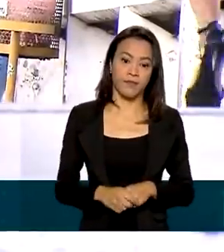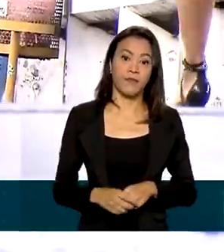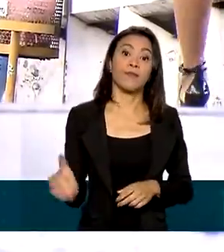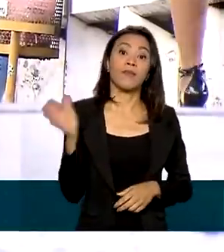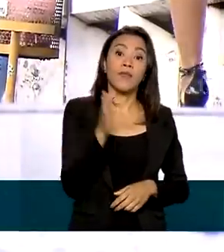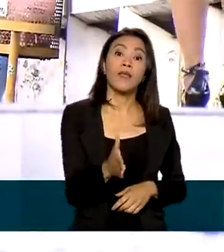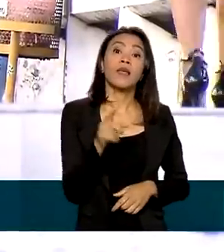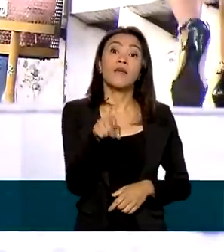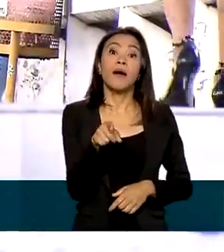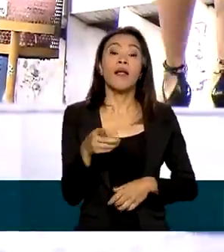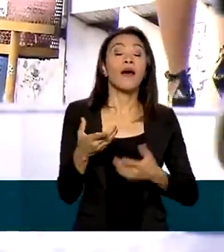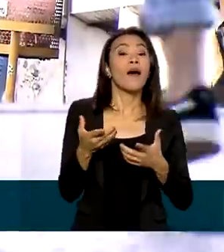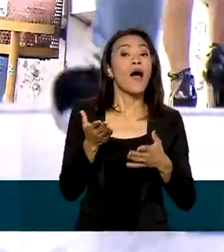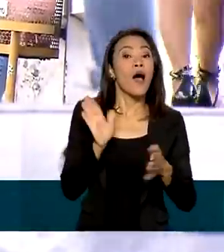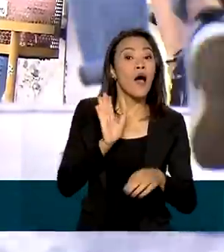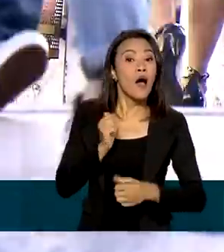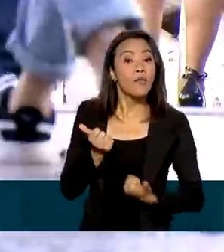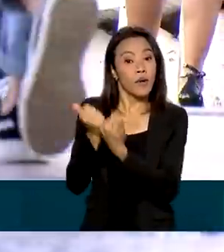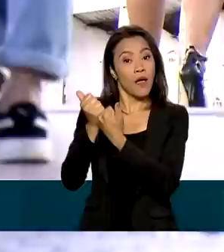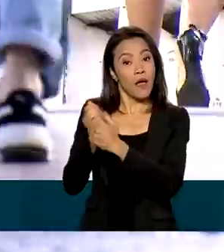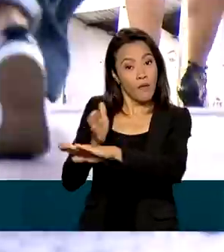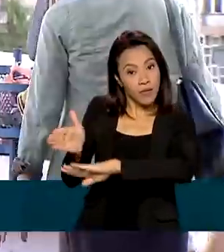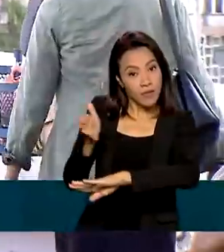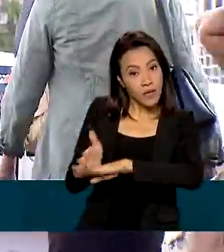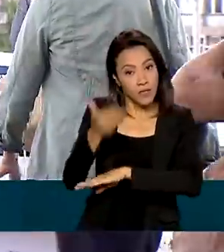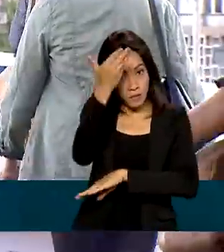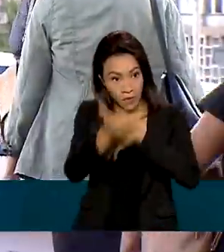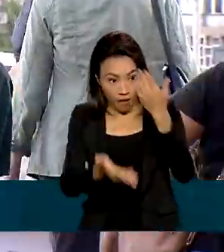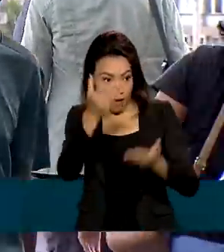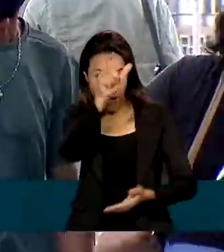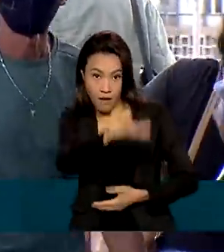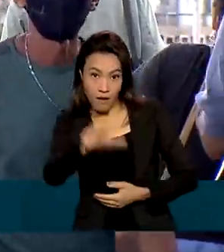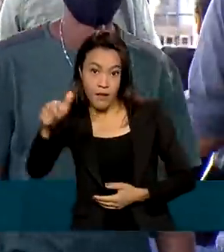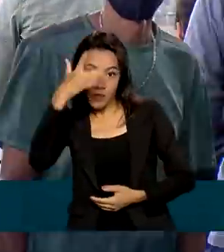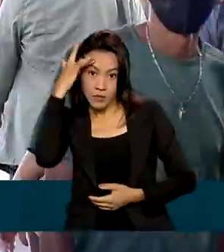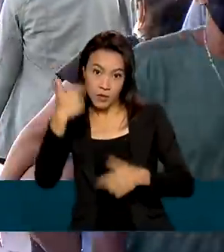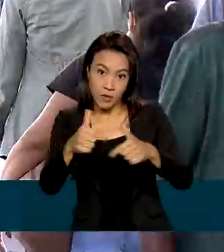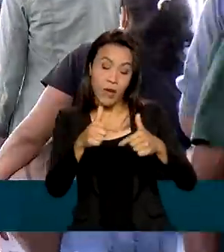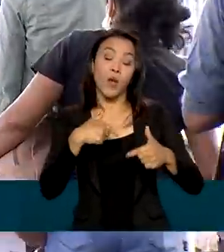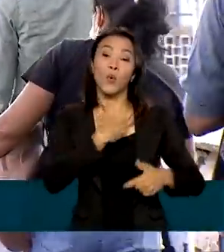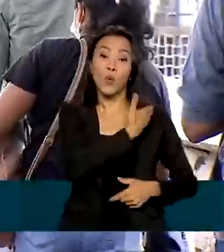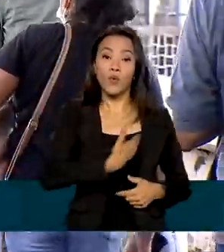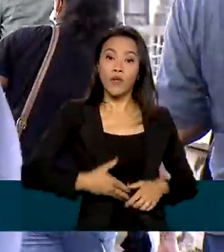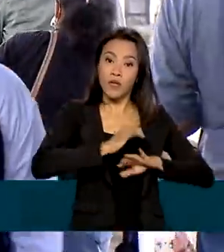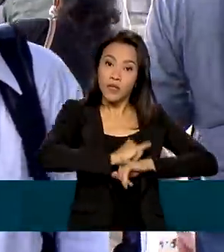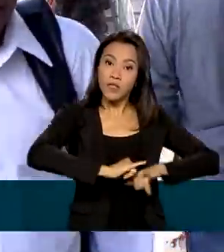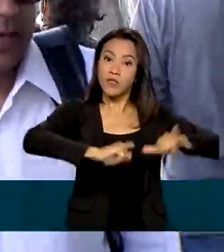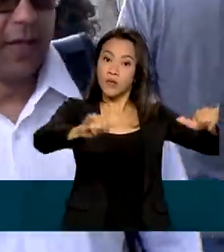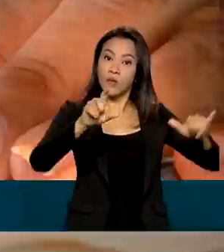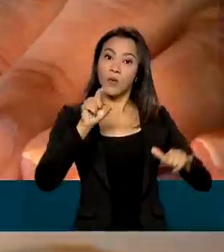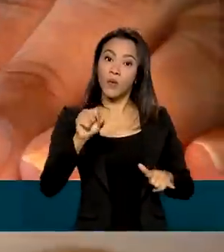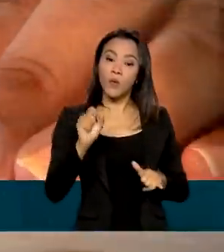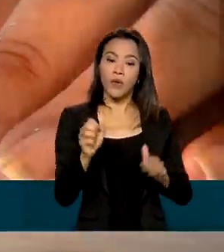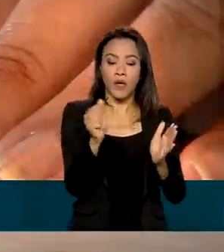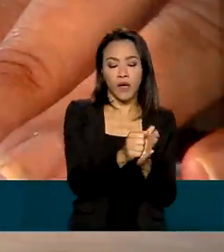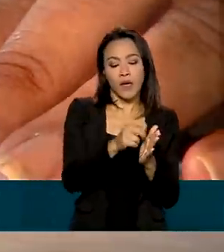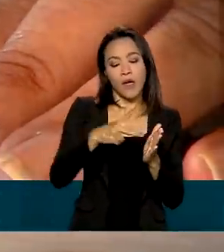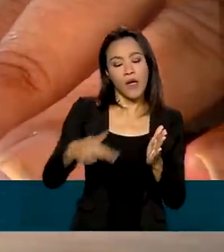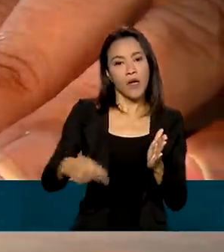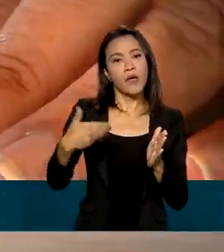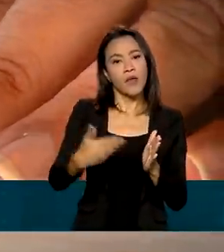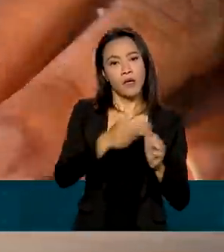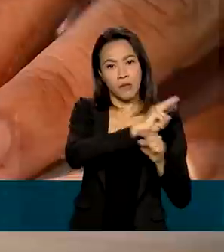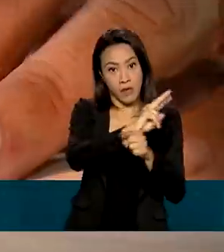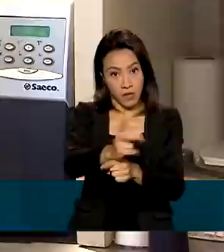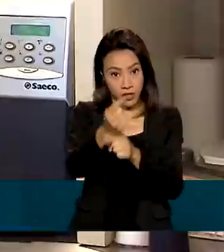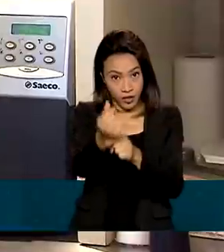simplificar o acesso desses trabalhadores ao crédito, o governo lançou um microcrédito digital para empreendedores, o SimDigital,